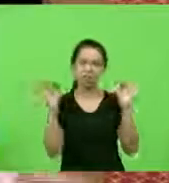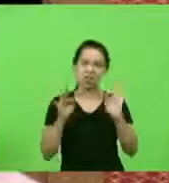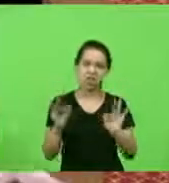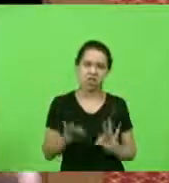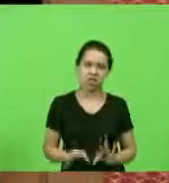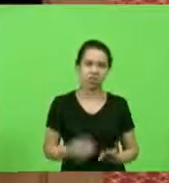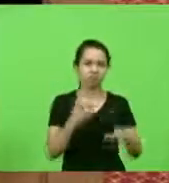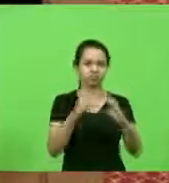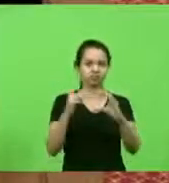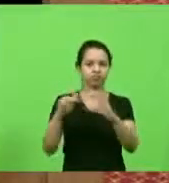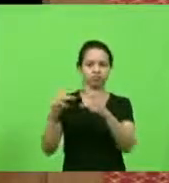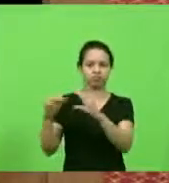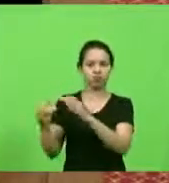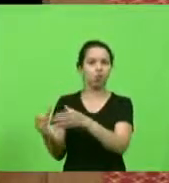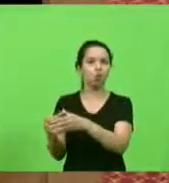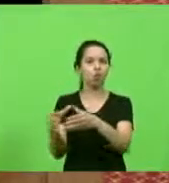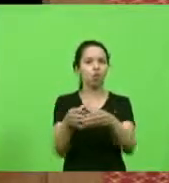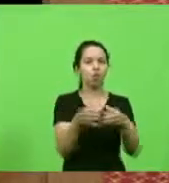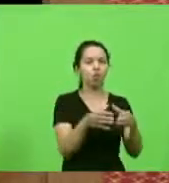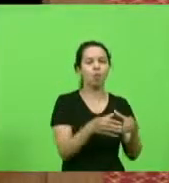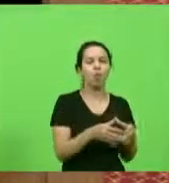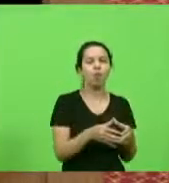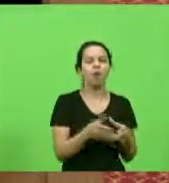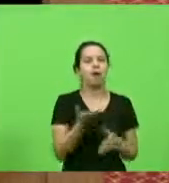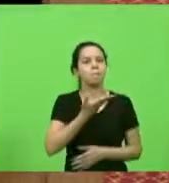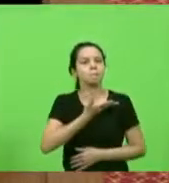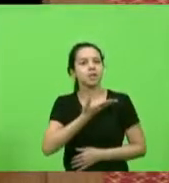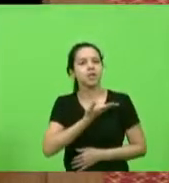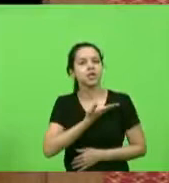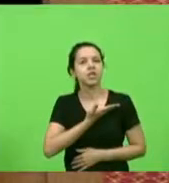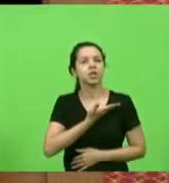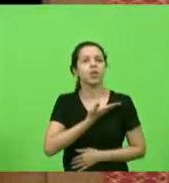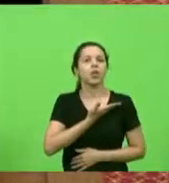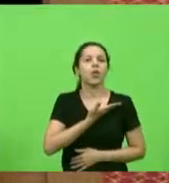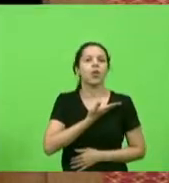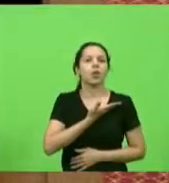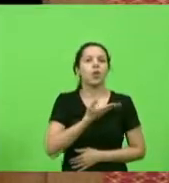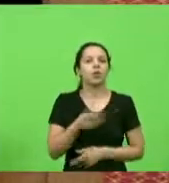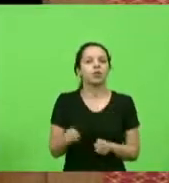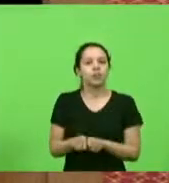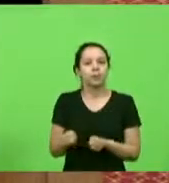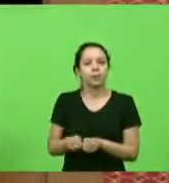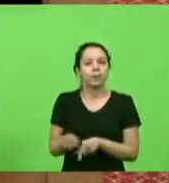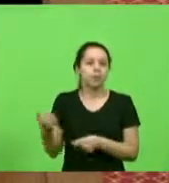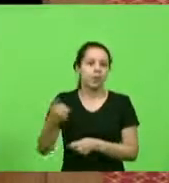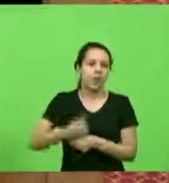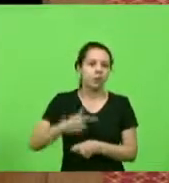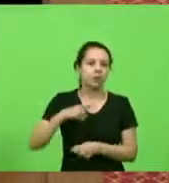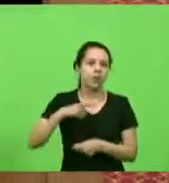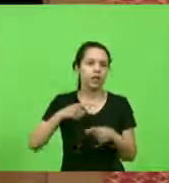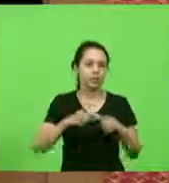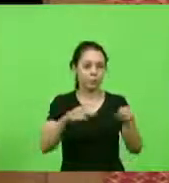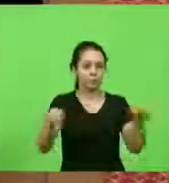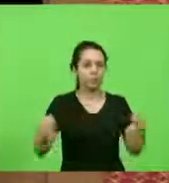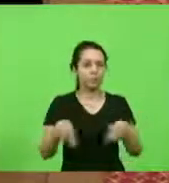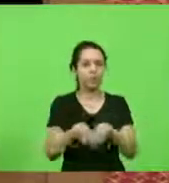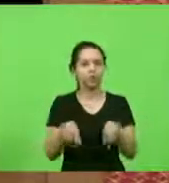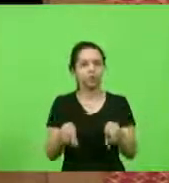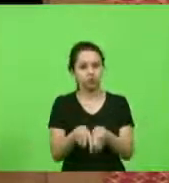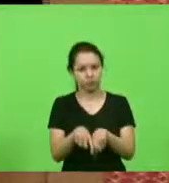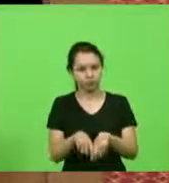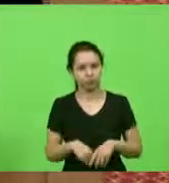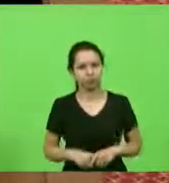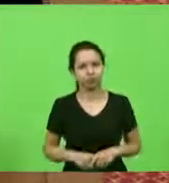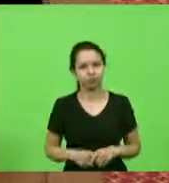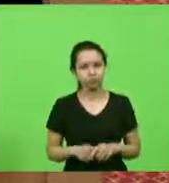repassei para colegas amigos proprietários de quadras esportivas e